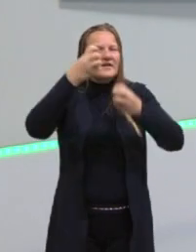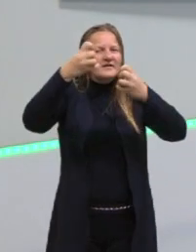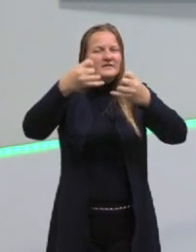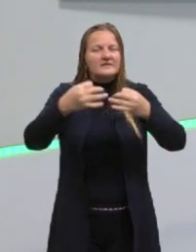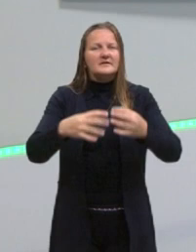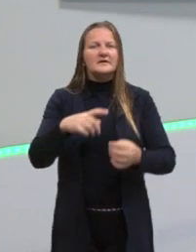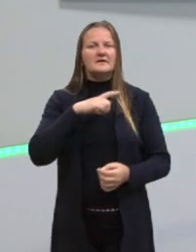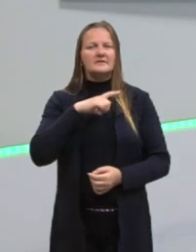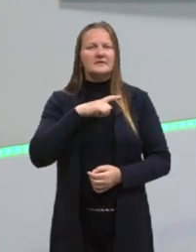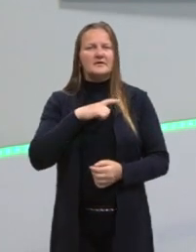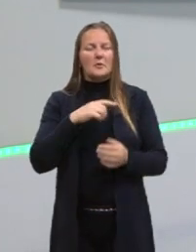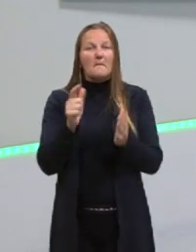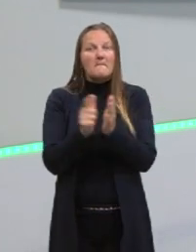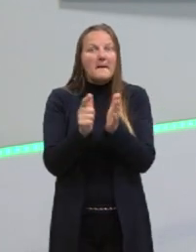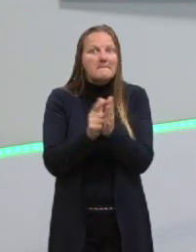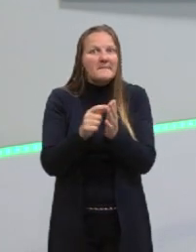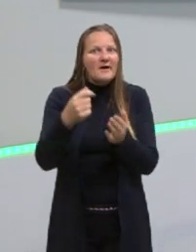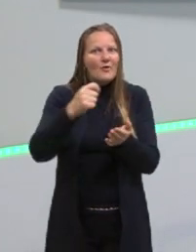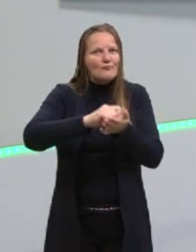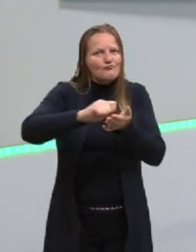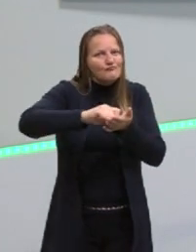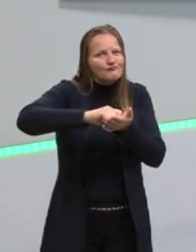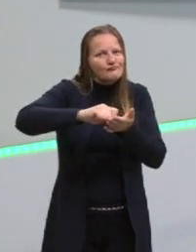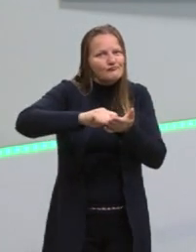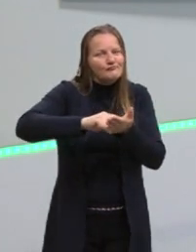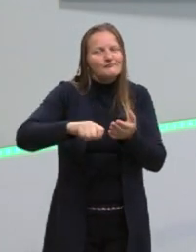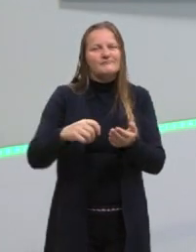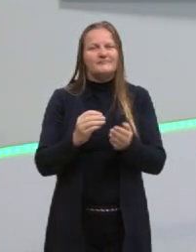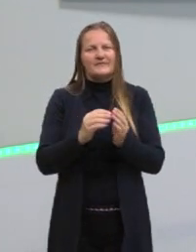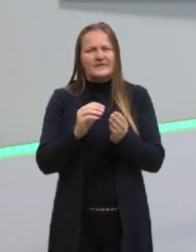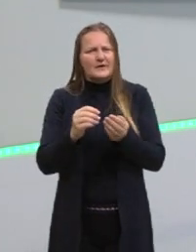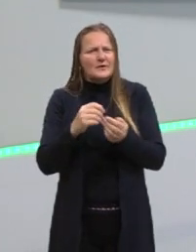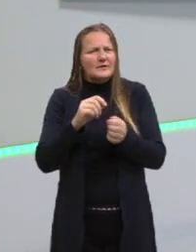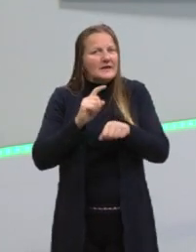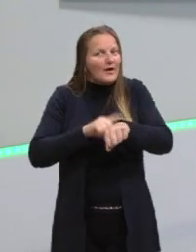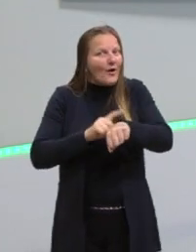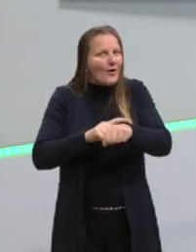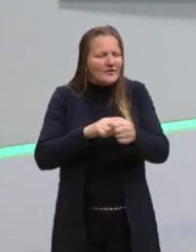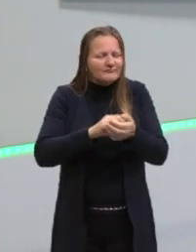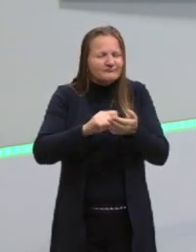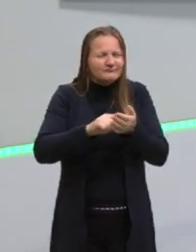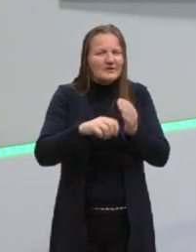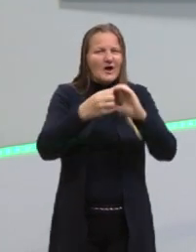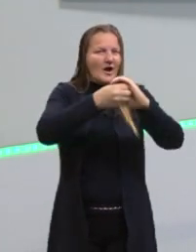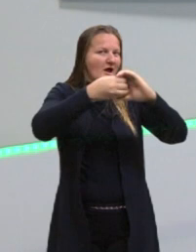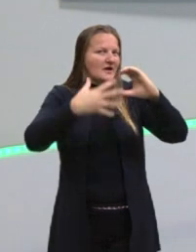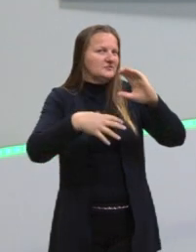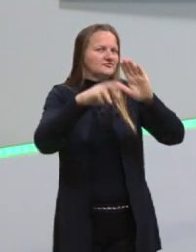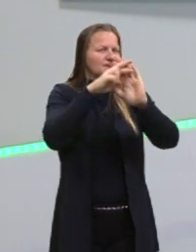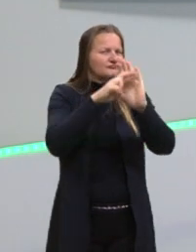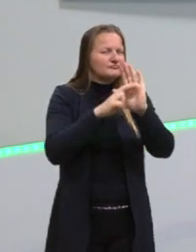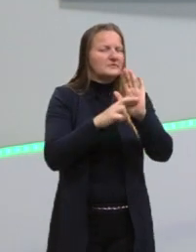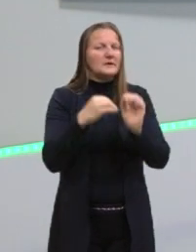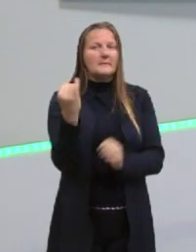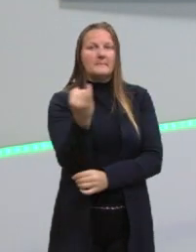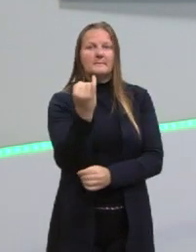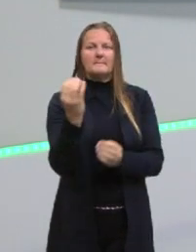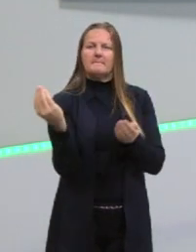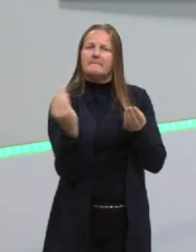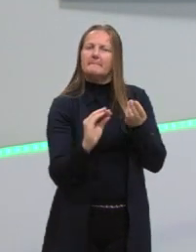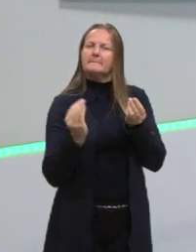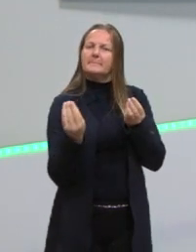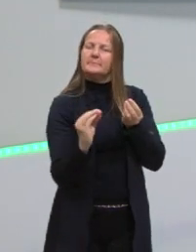tenham lá uma folhinha para anotar um formulário, para anotar as propriedades mais importantes, diferentes fórmulas,